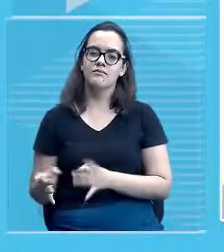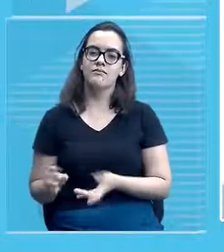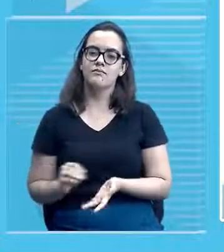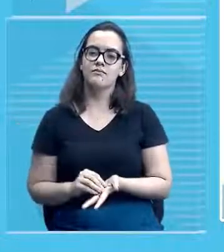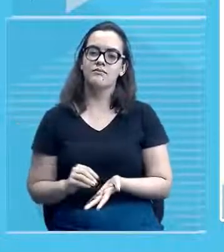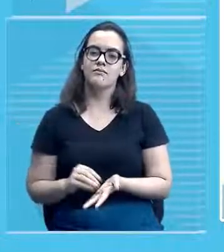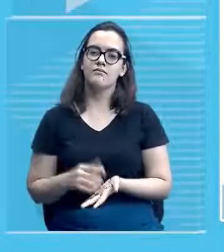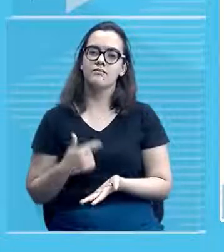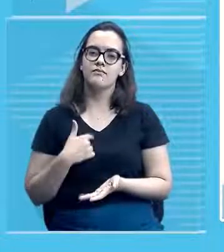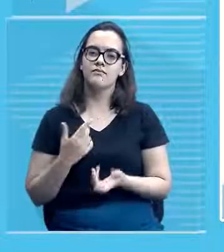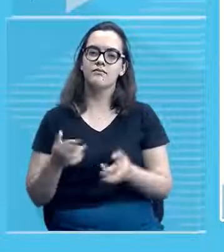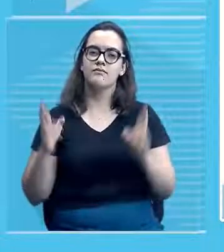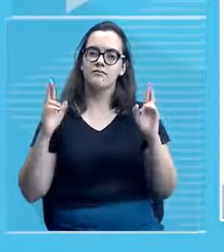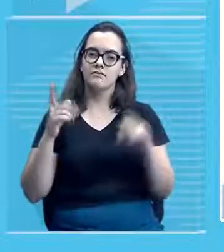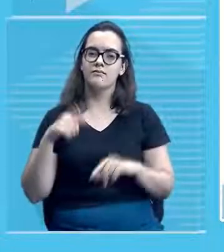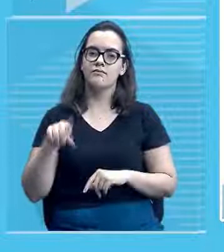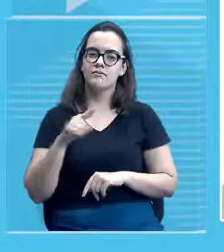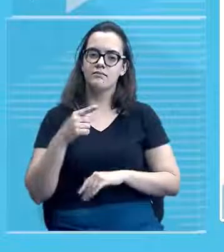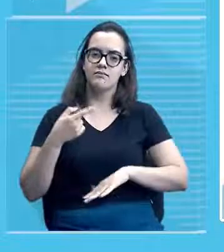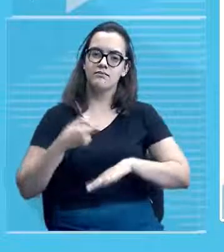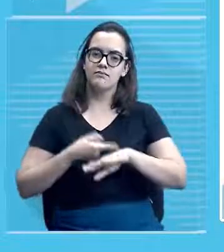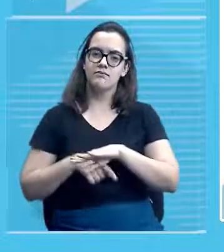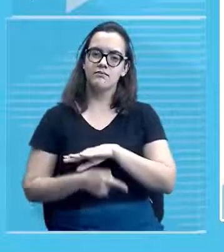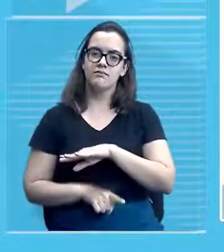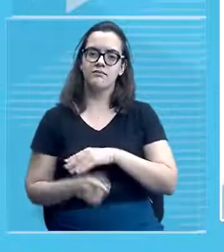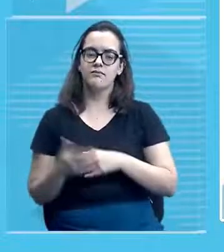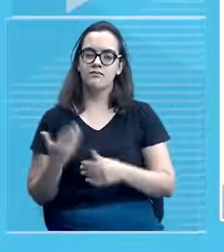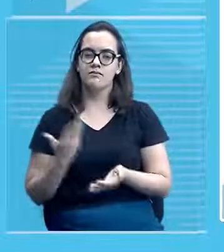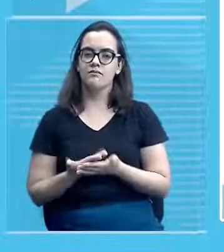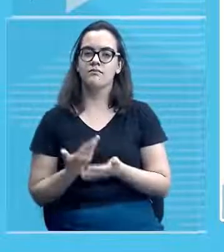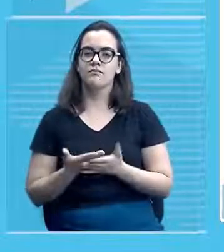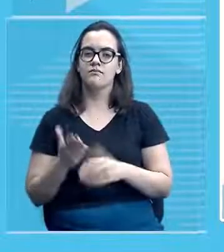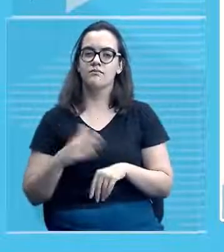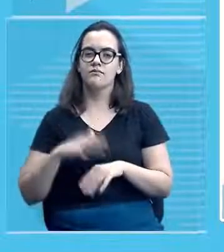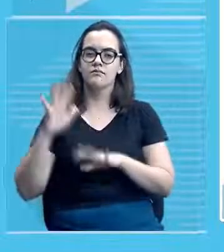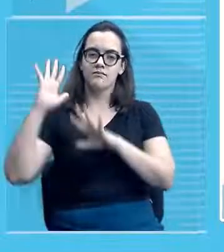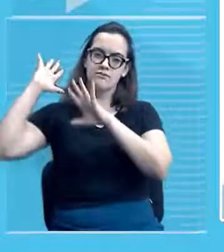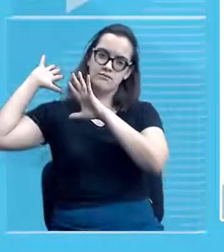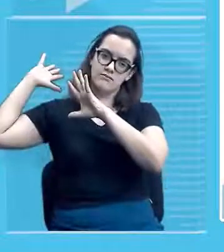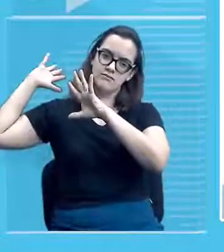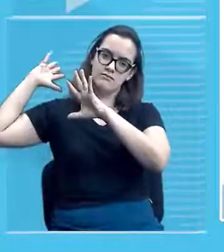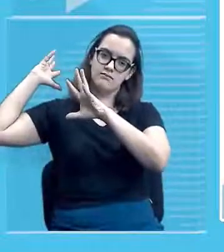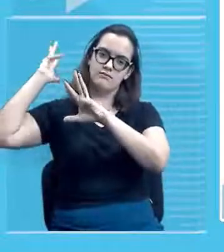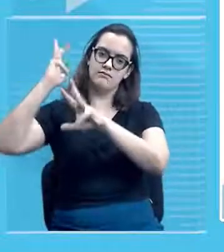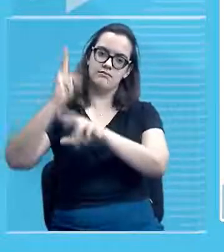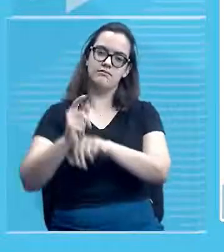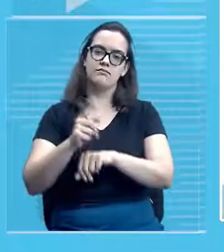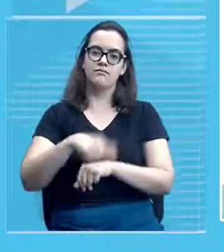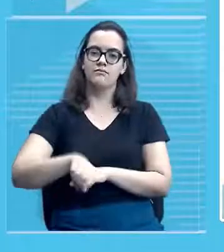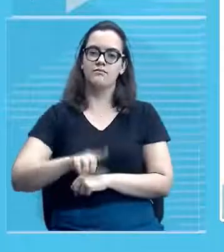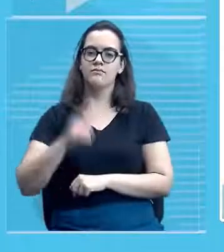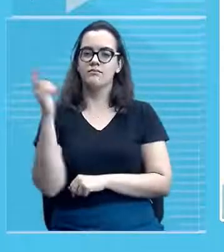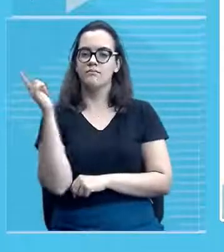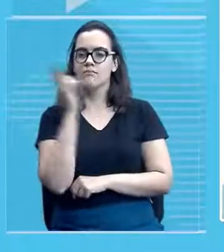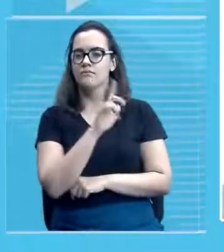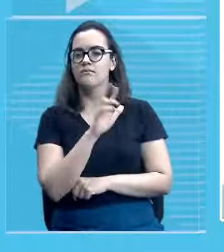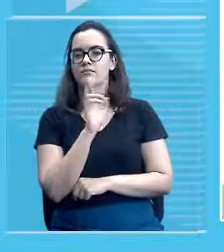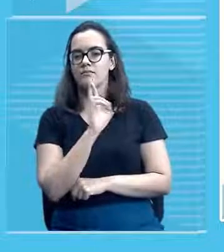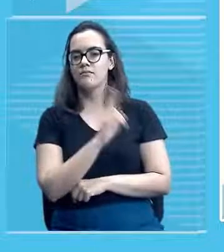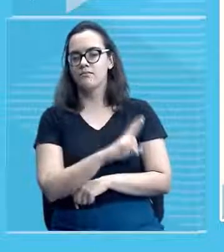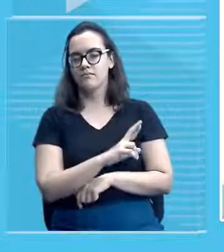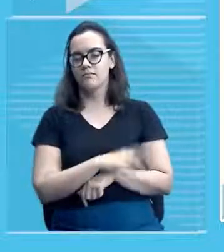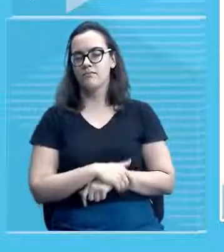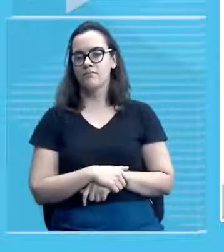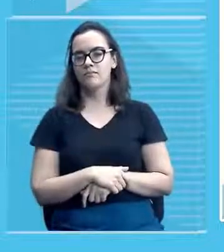se aprofundam um pouco mais estudam revejam aqui os nossos né os nossos exercícios